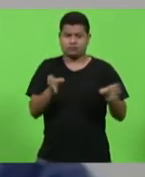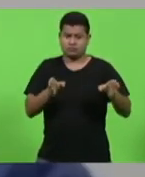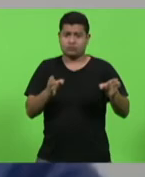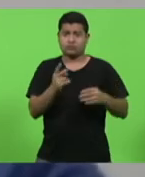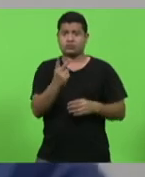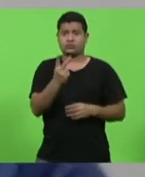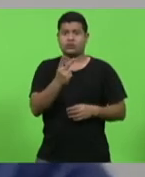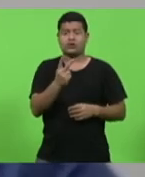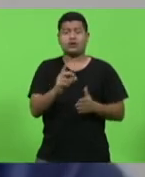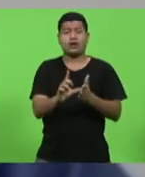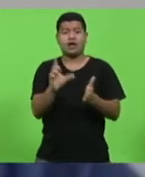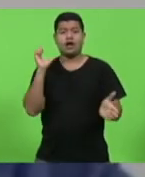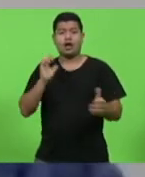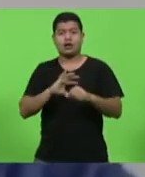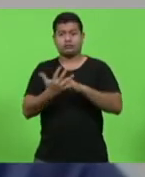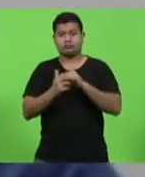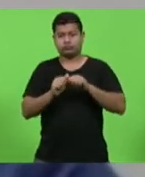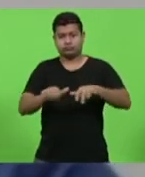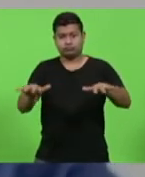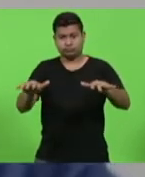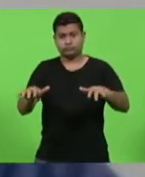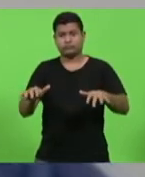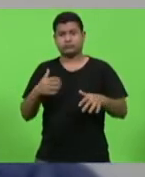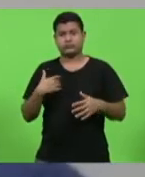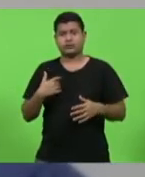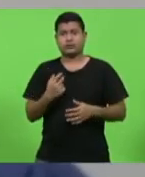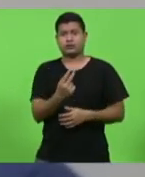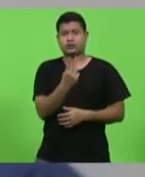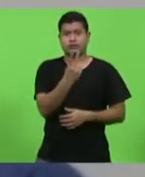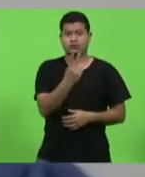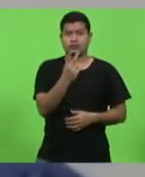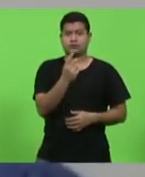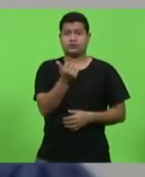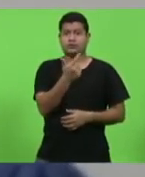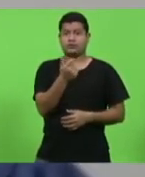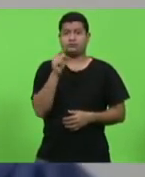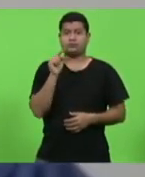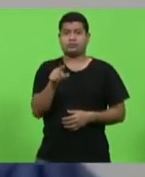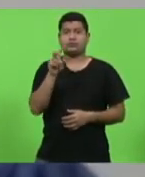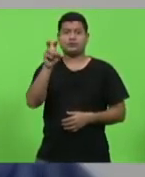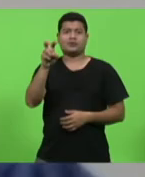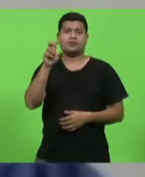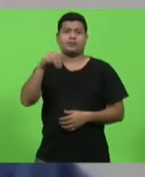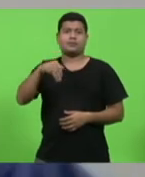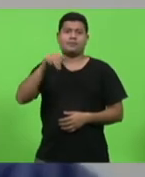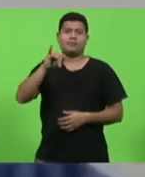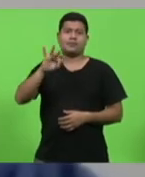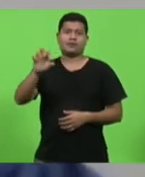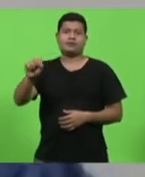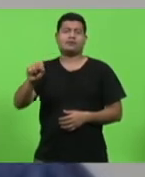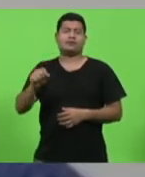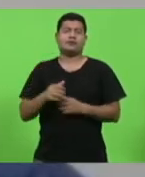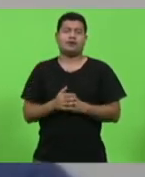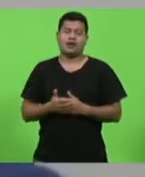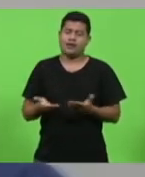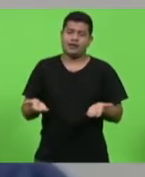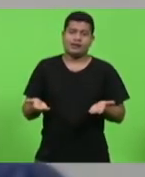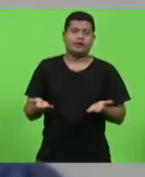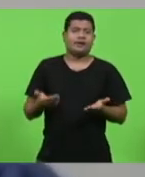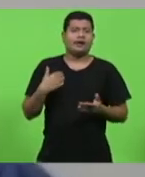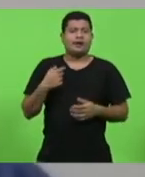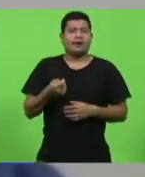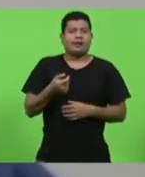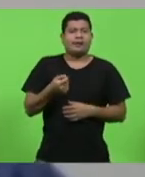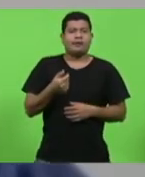da pandemia em 12,5 milhões. Portanto, uma pequena queda nesse sentido,